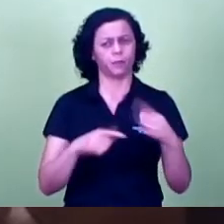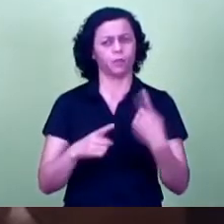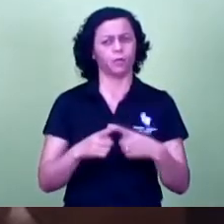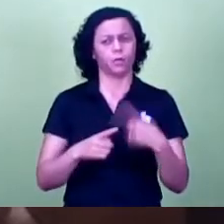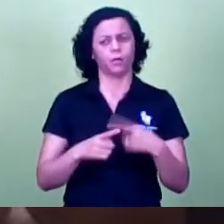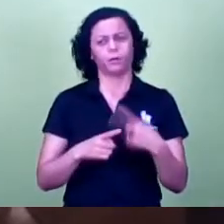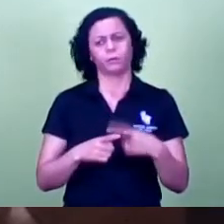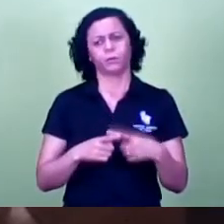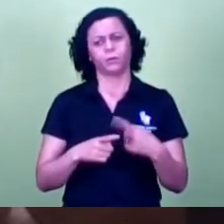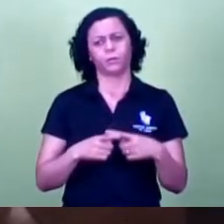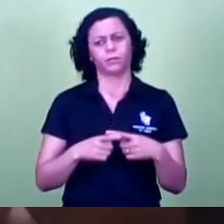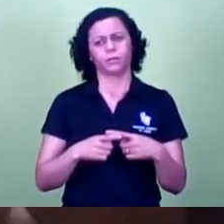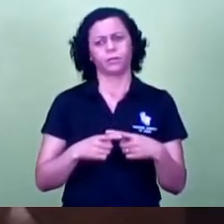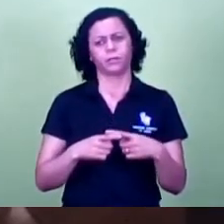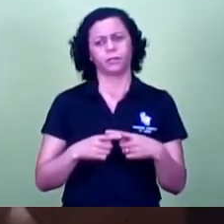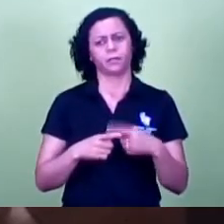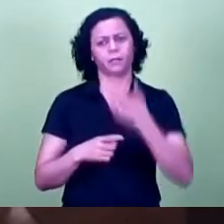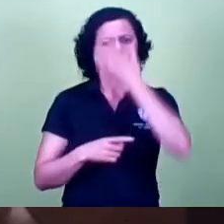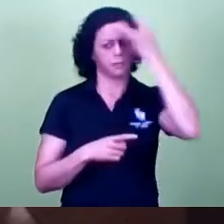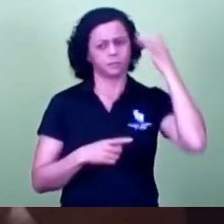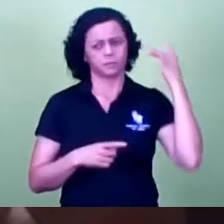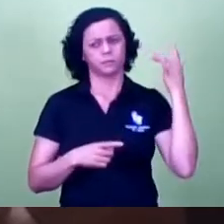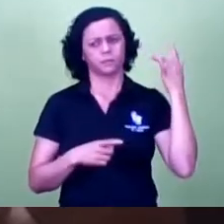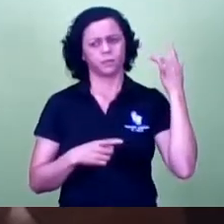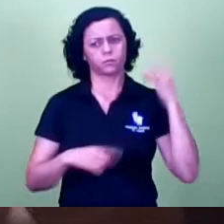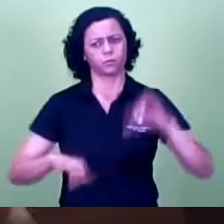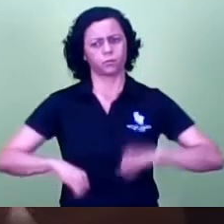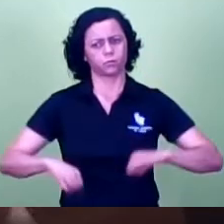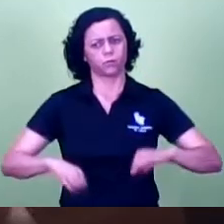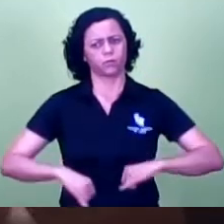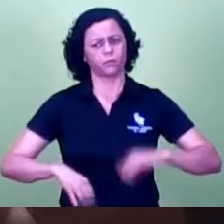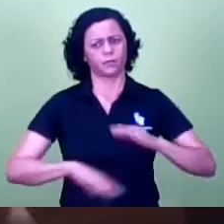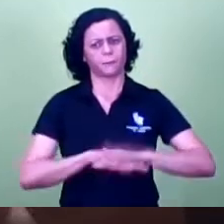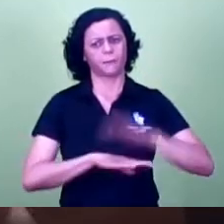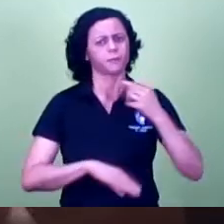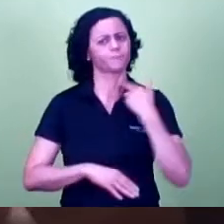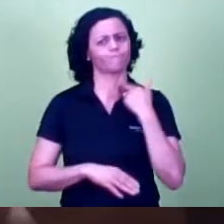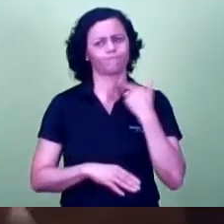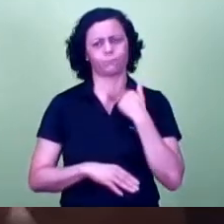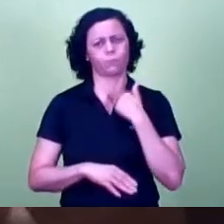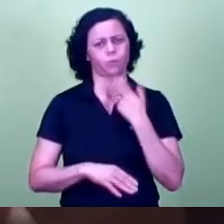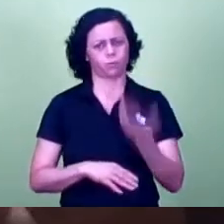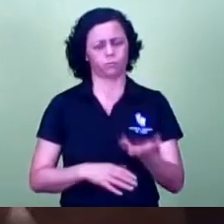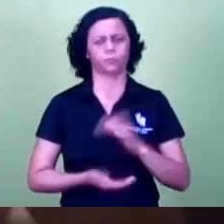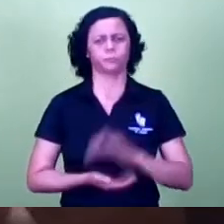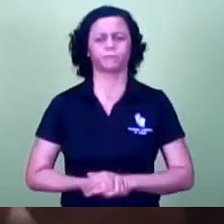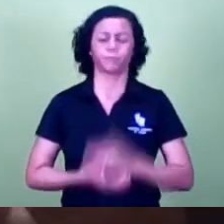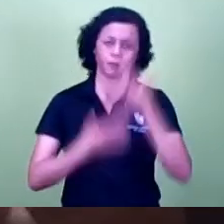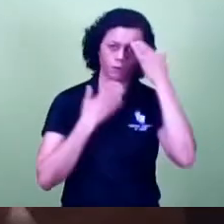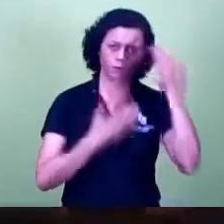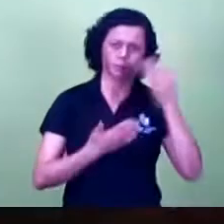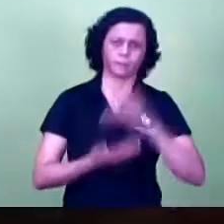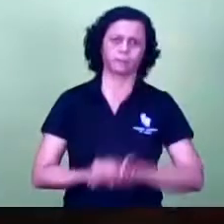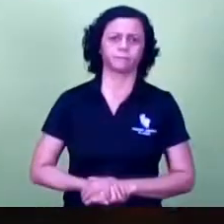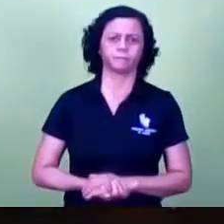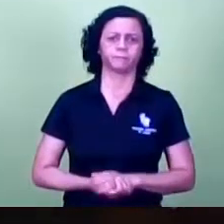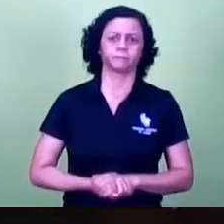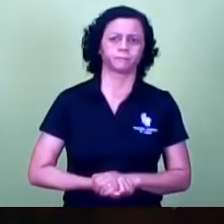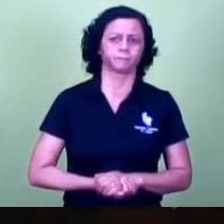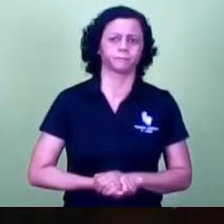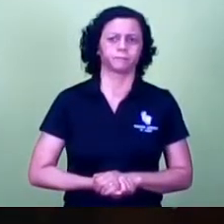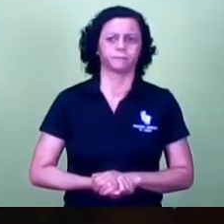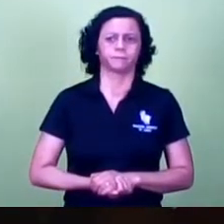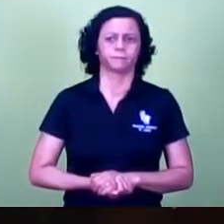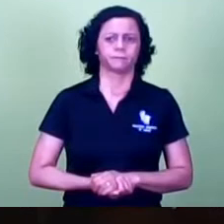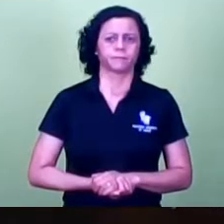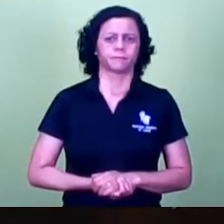as nossas pessoas sofrer mais do que já sofre obrigado presidente queria antes